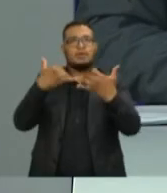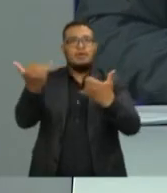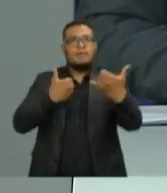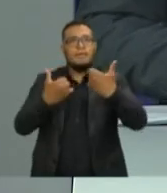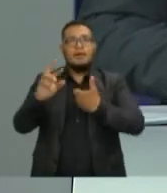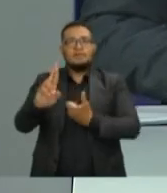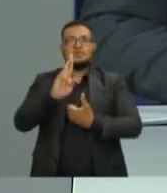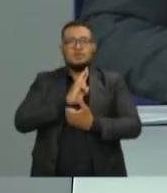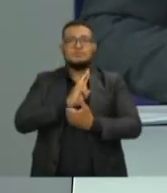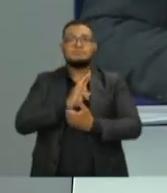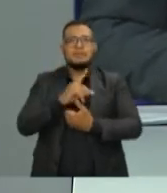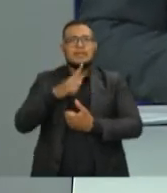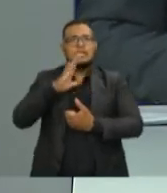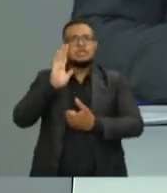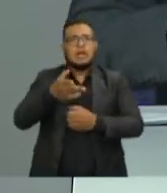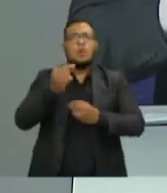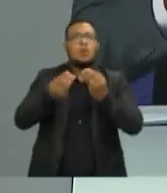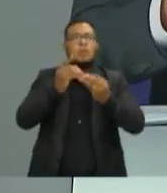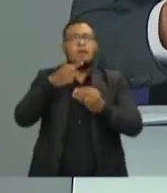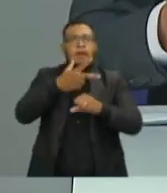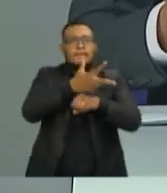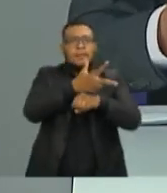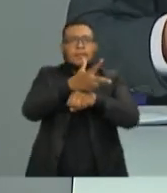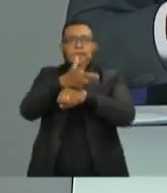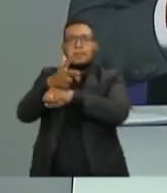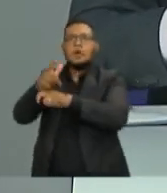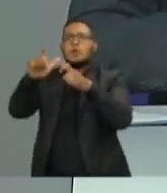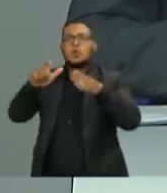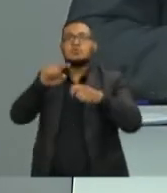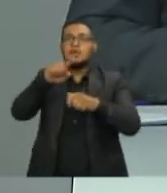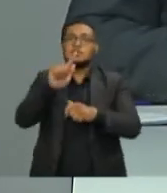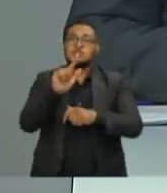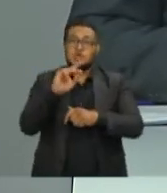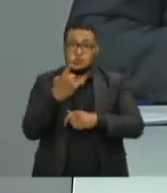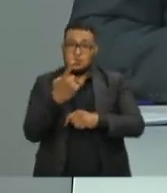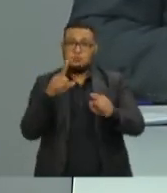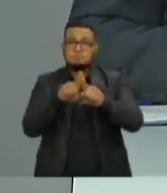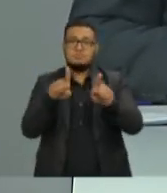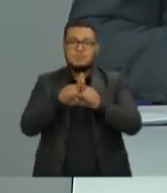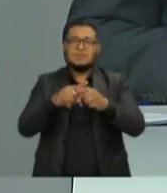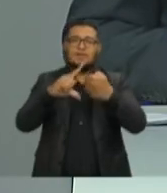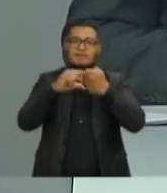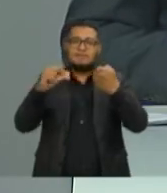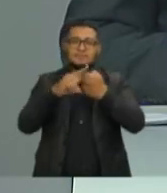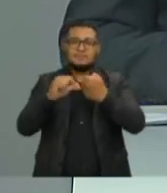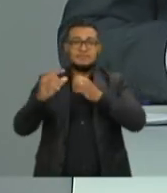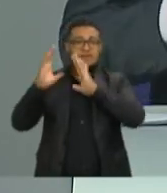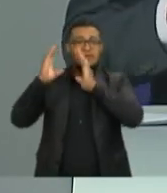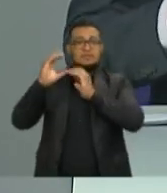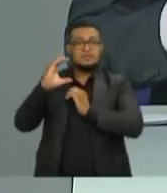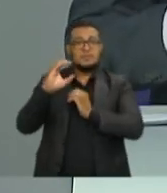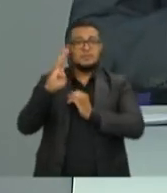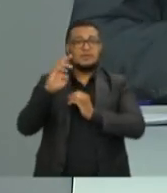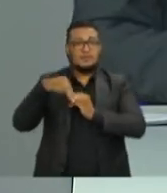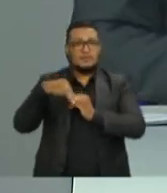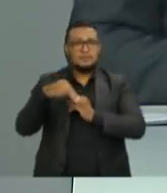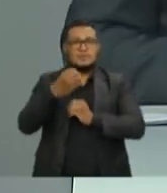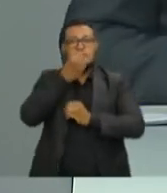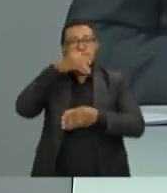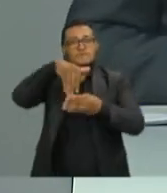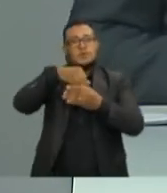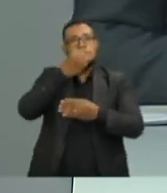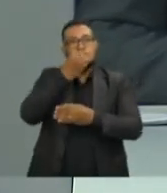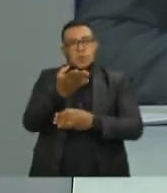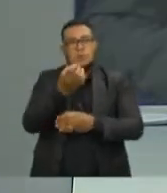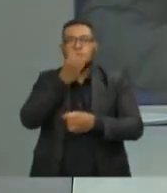Você acompanha a cobertura das eleições nos portais G1 e a Gazeta e na rádio CBN Vitória. Bom voto. Boa